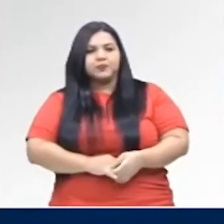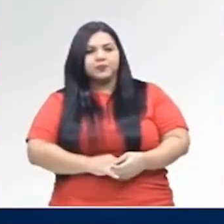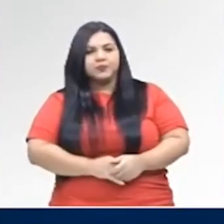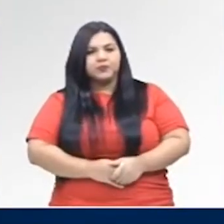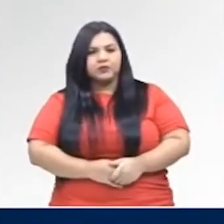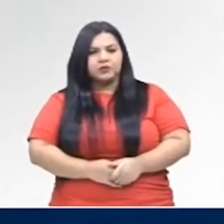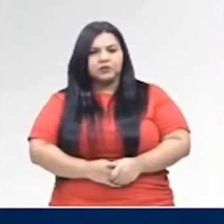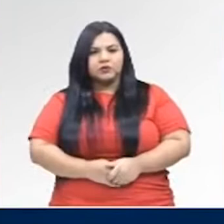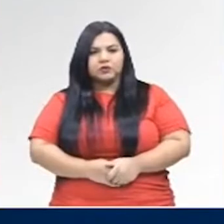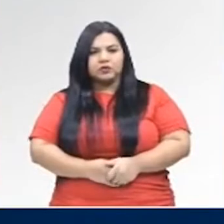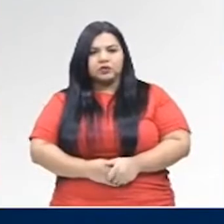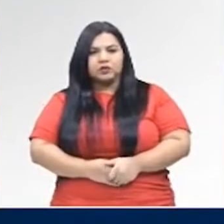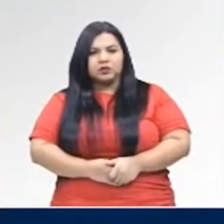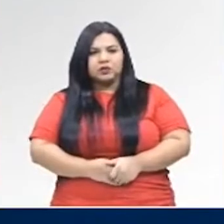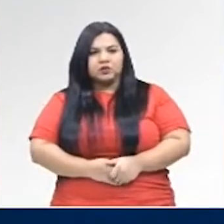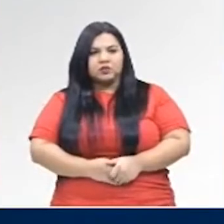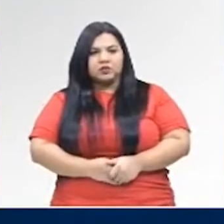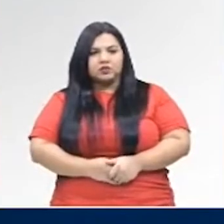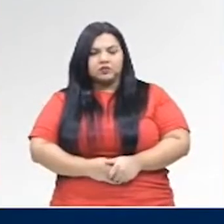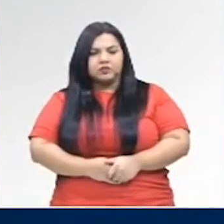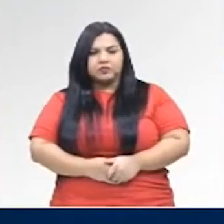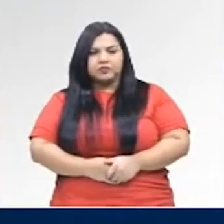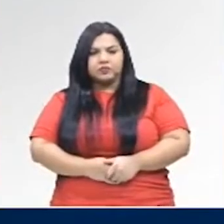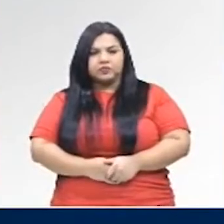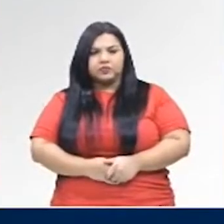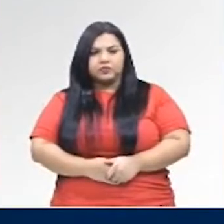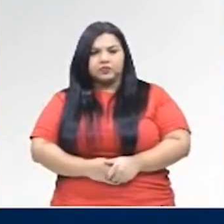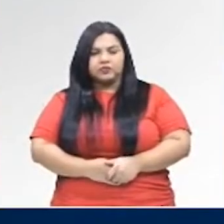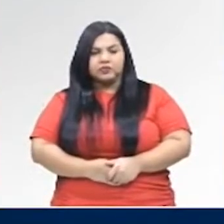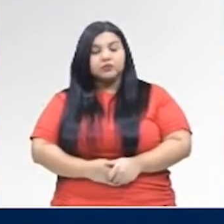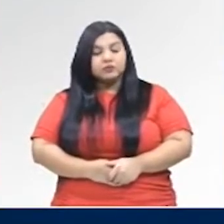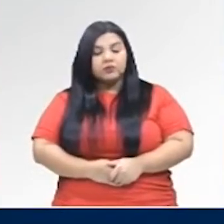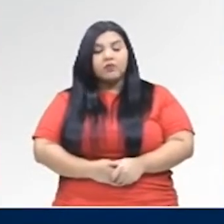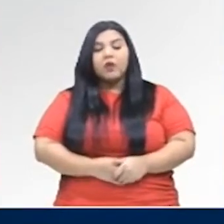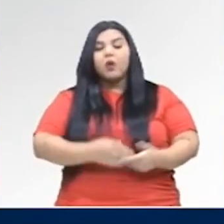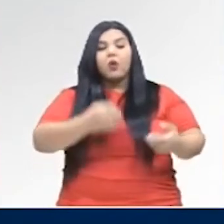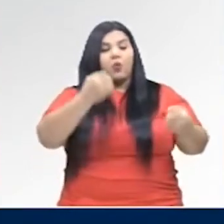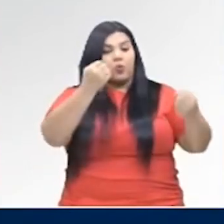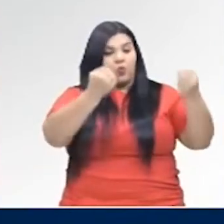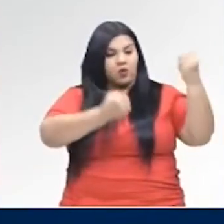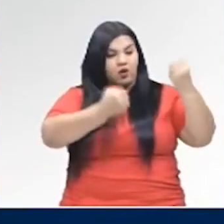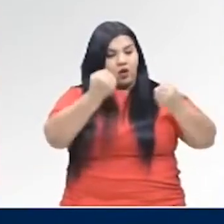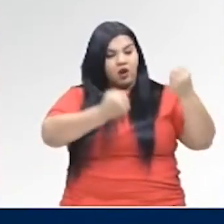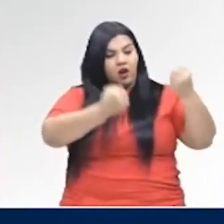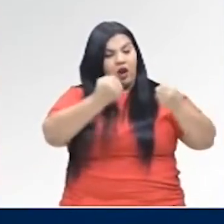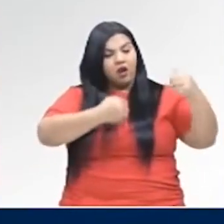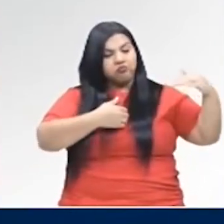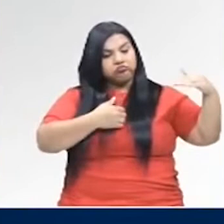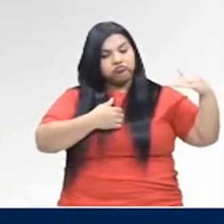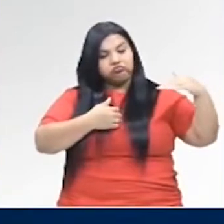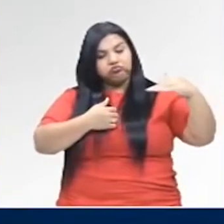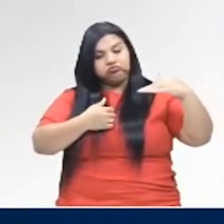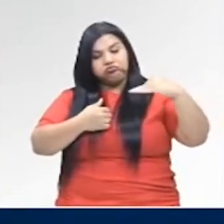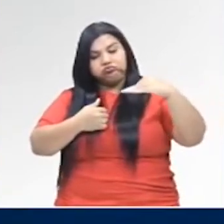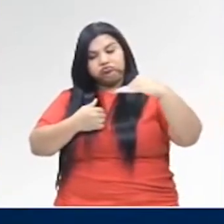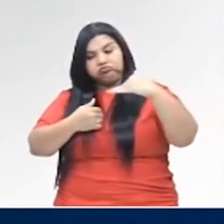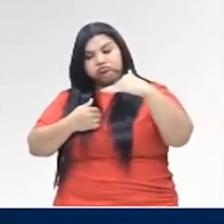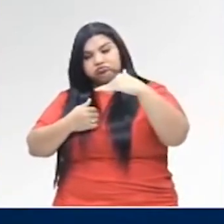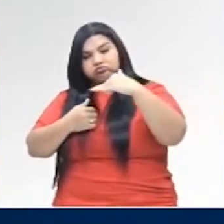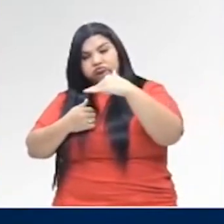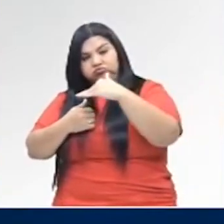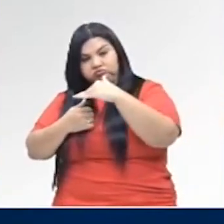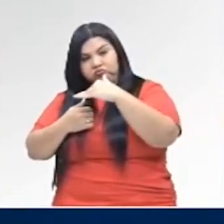Olha aqui, o carro ia para Manacapuru. O verbo aqui é o verbo